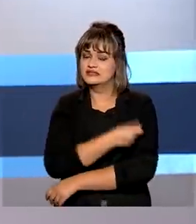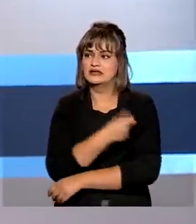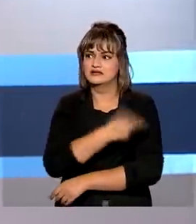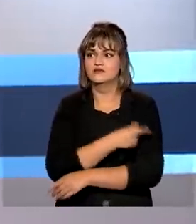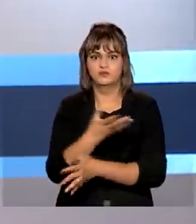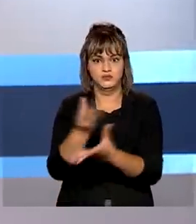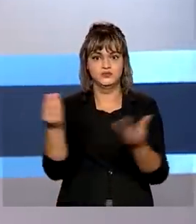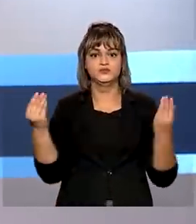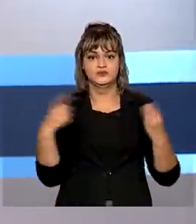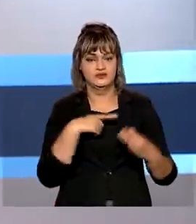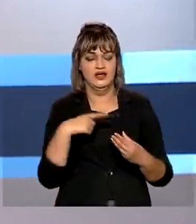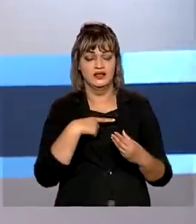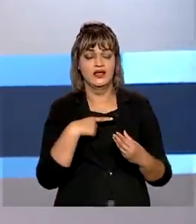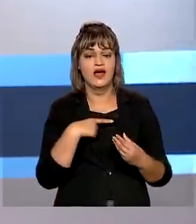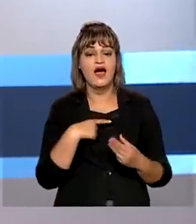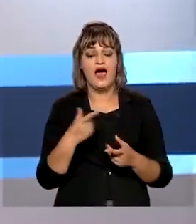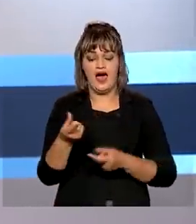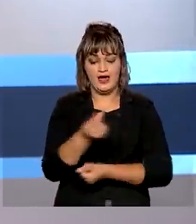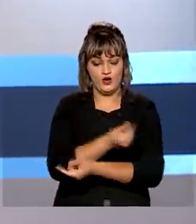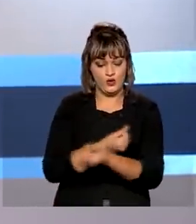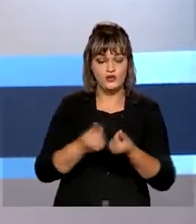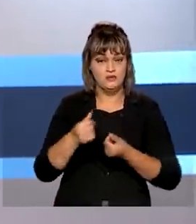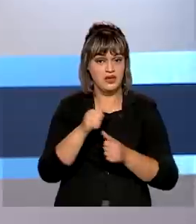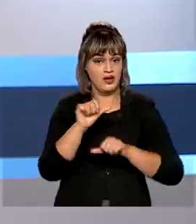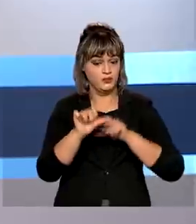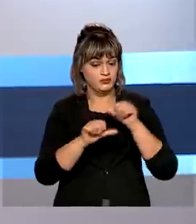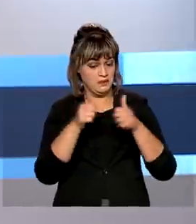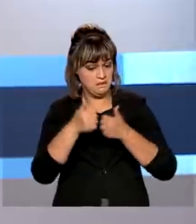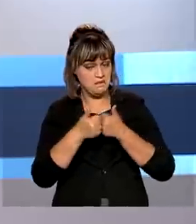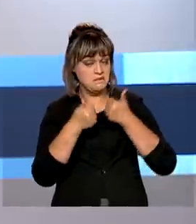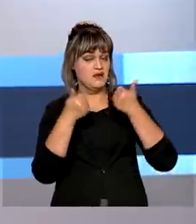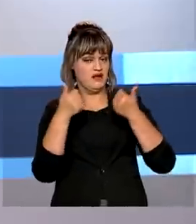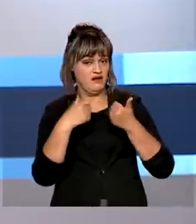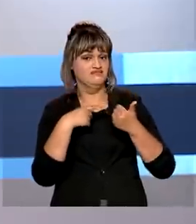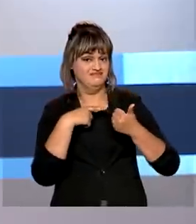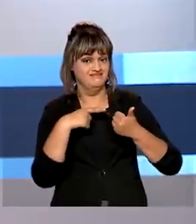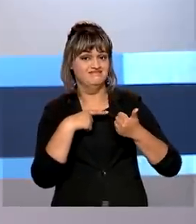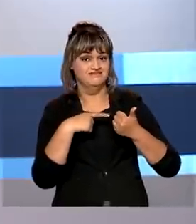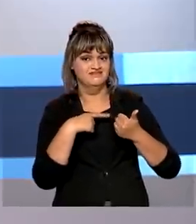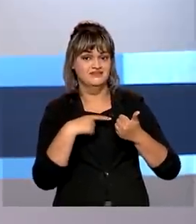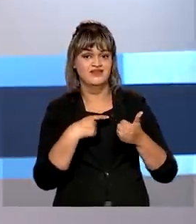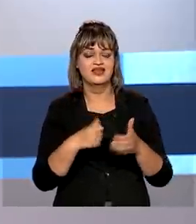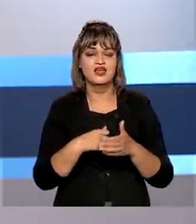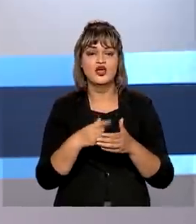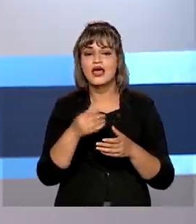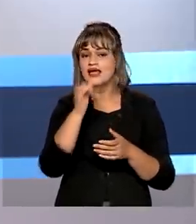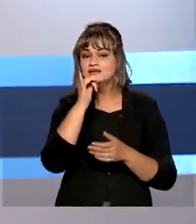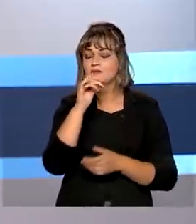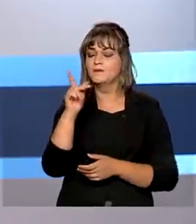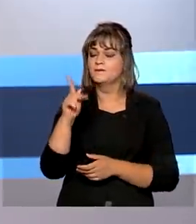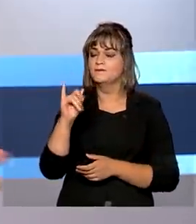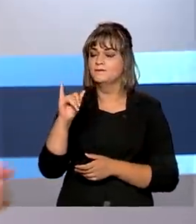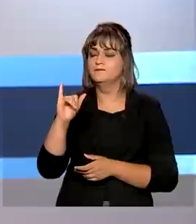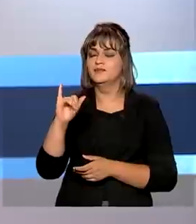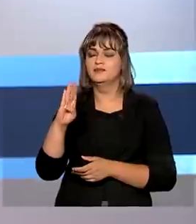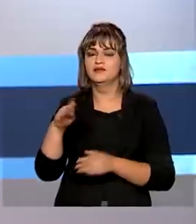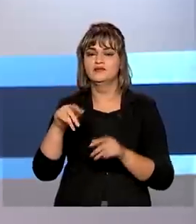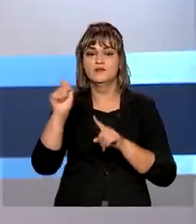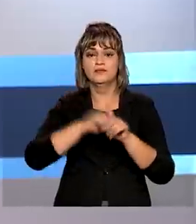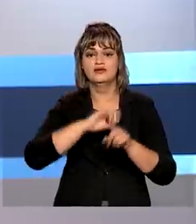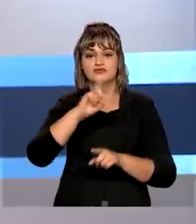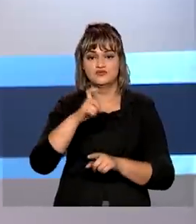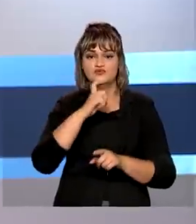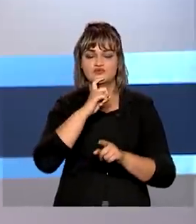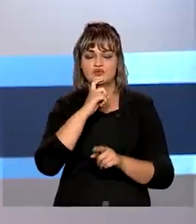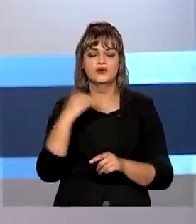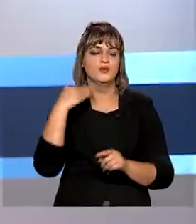massa da população brasileira, a economia já apresenta resultados positivos, como a prévia do PIB de julho, divulgada pelo